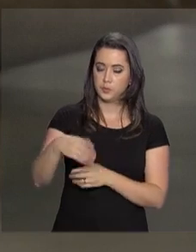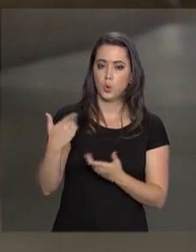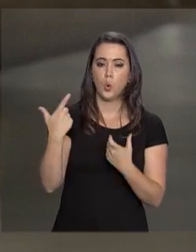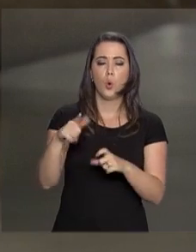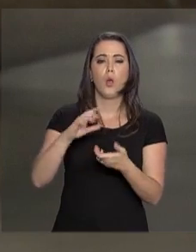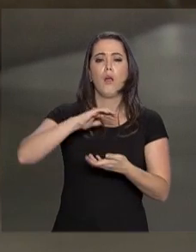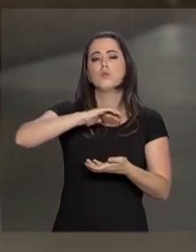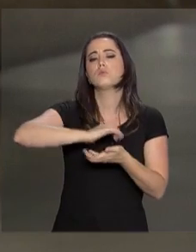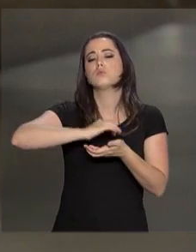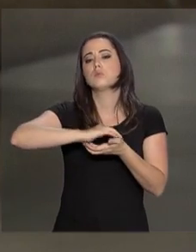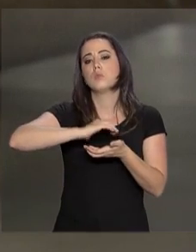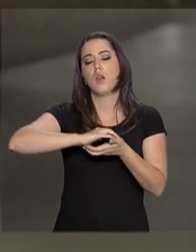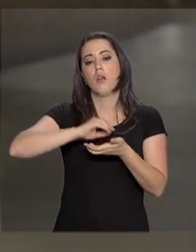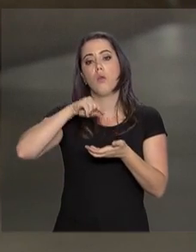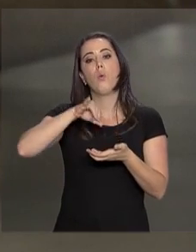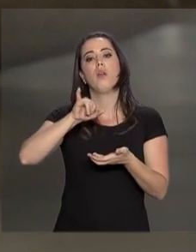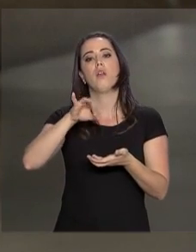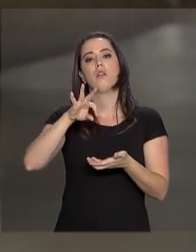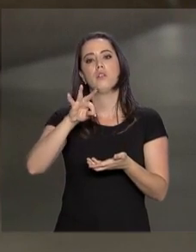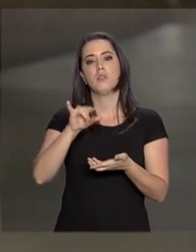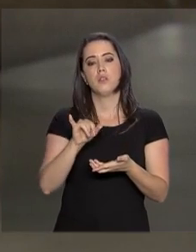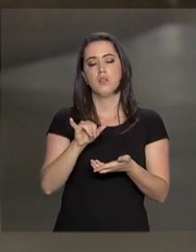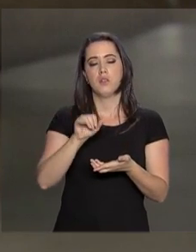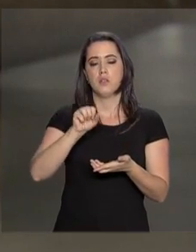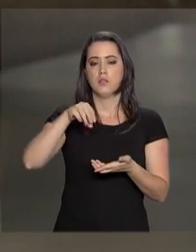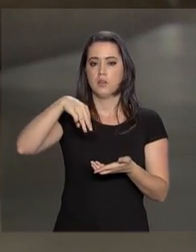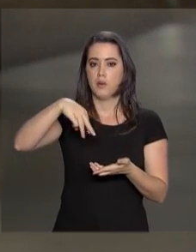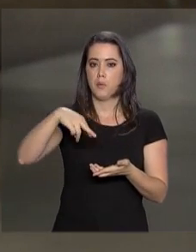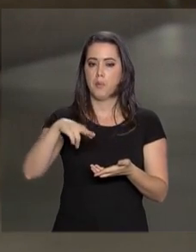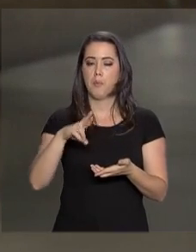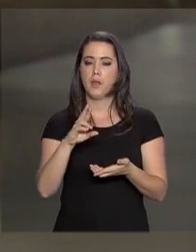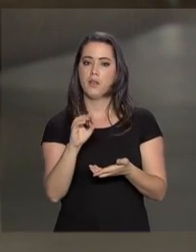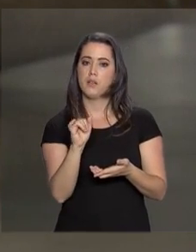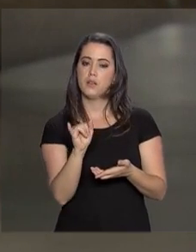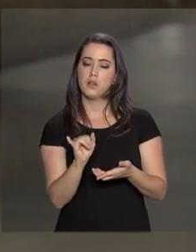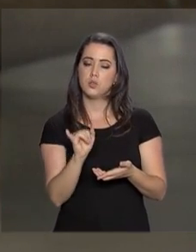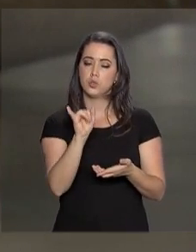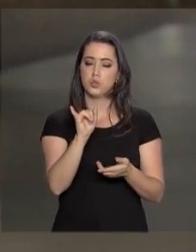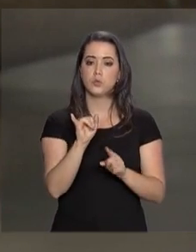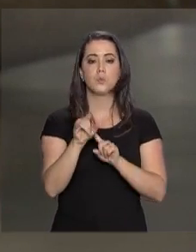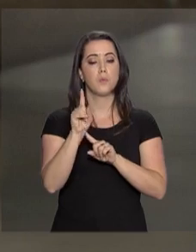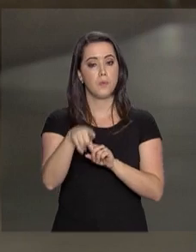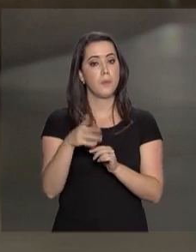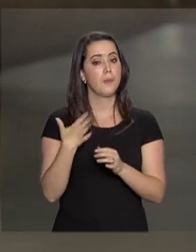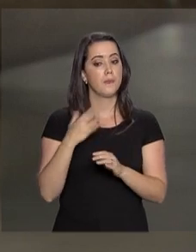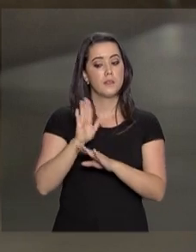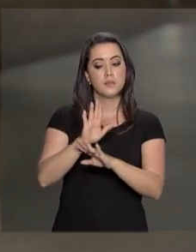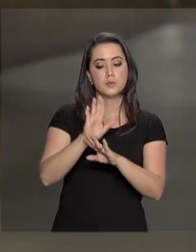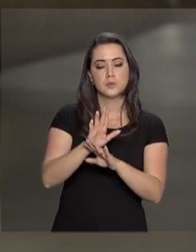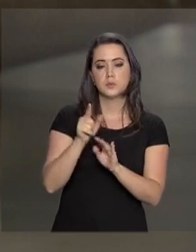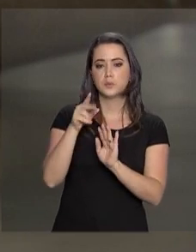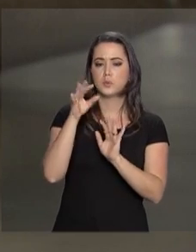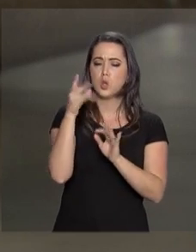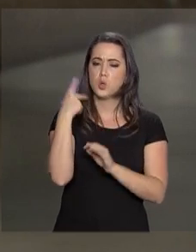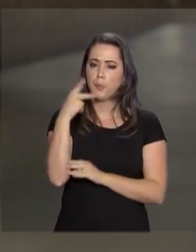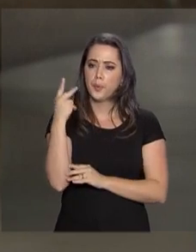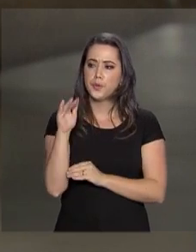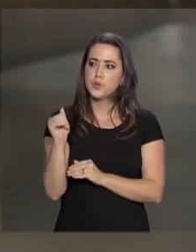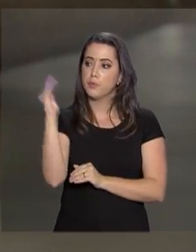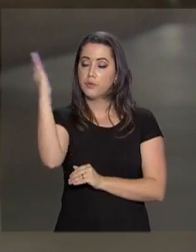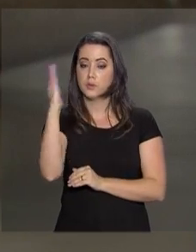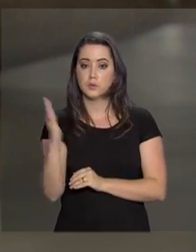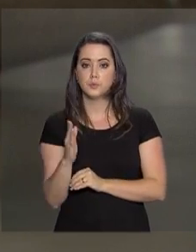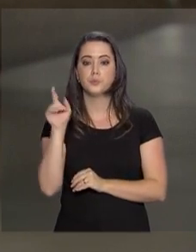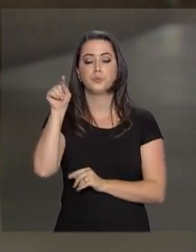Itamaraty, tem a missão de assessorar a presidência da República na formulação da política externa brasileira e também